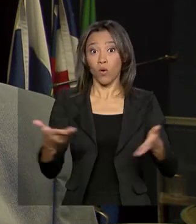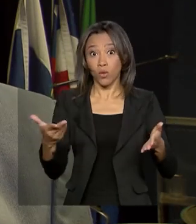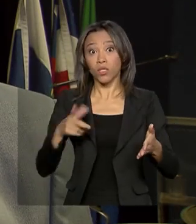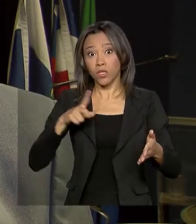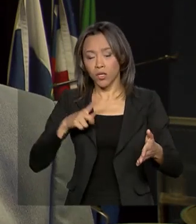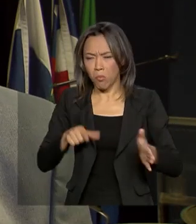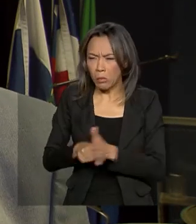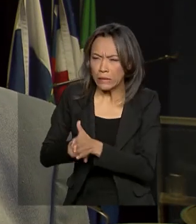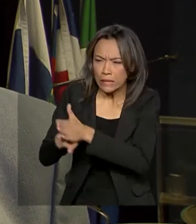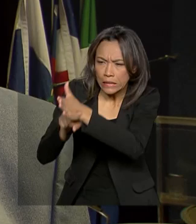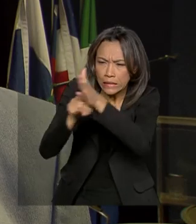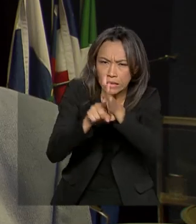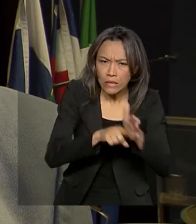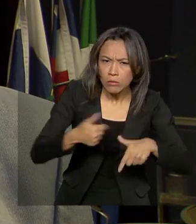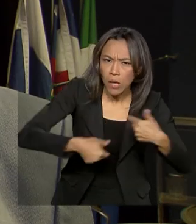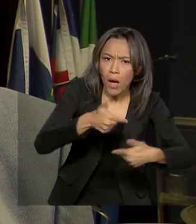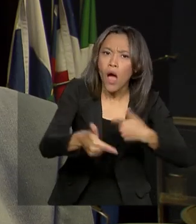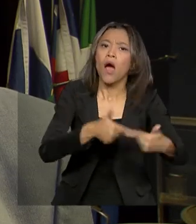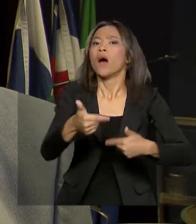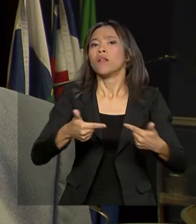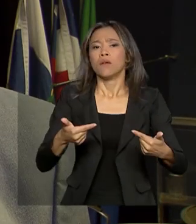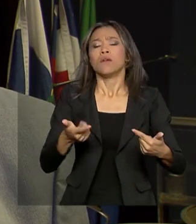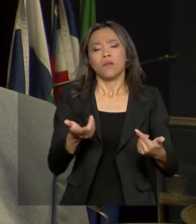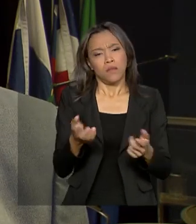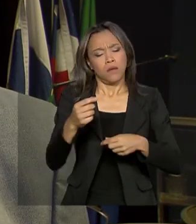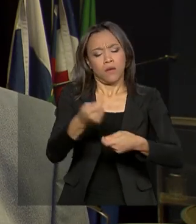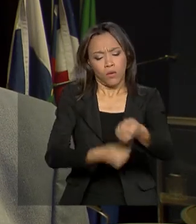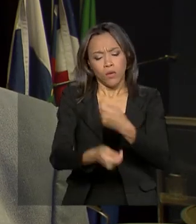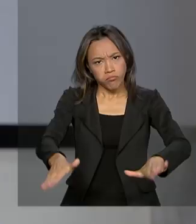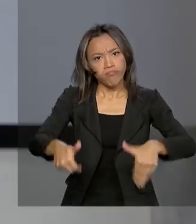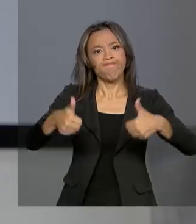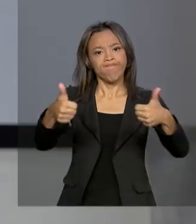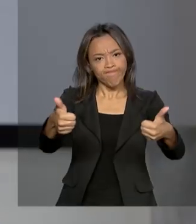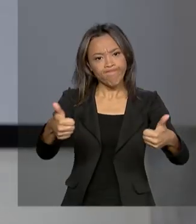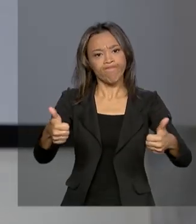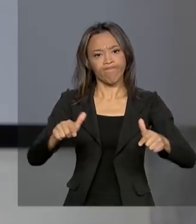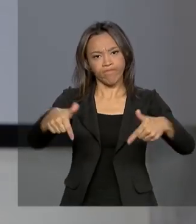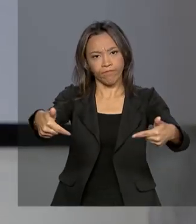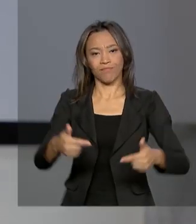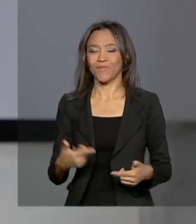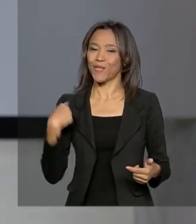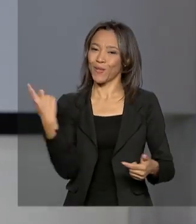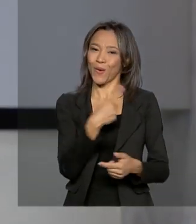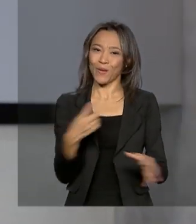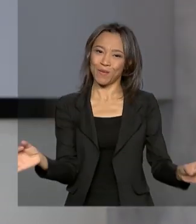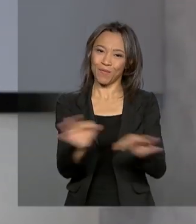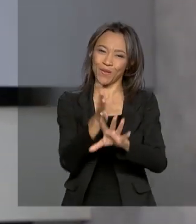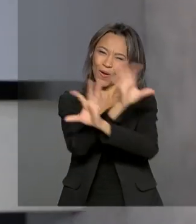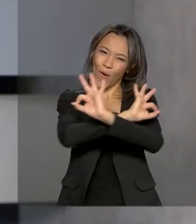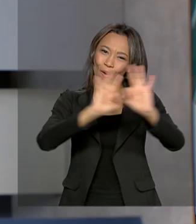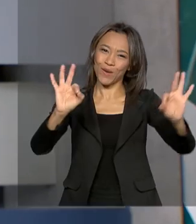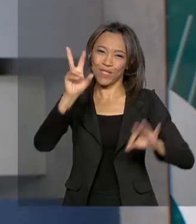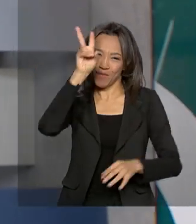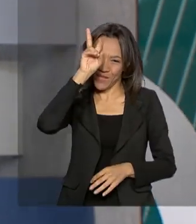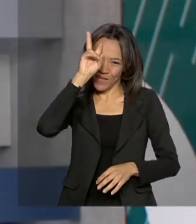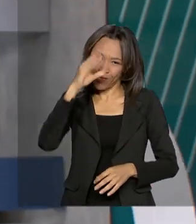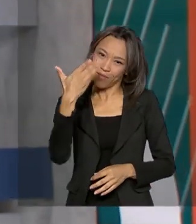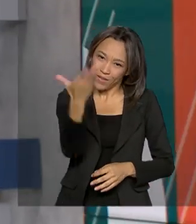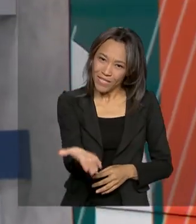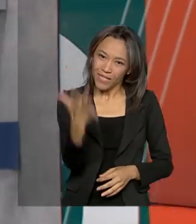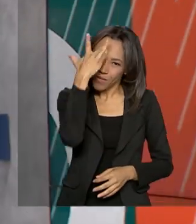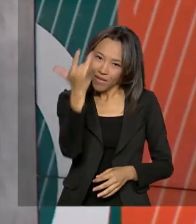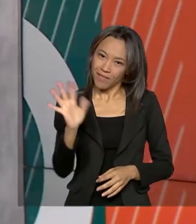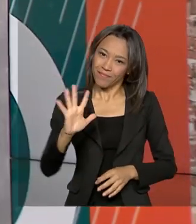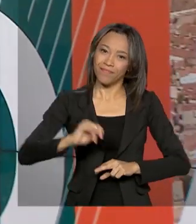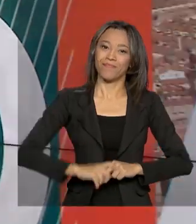nessa direção e a economia está realmente reagindo e está começando a melhorar. A gente fica por aqui. Ótima segunda-feira para você. Até